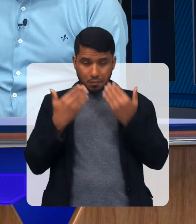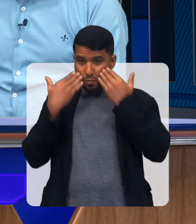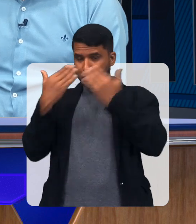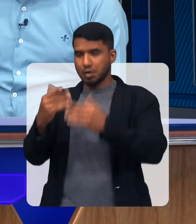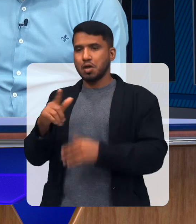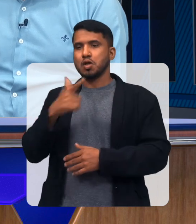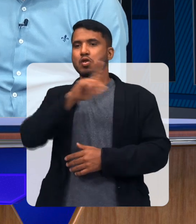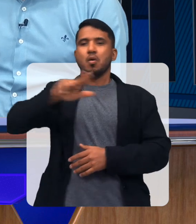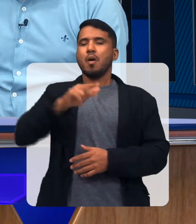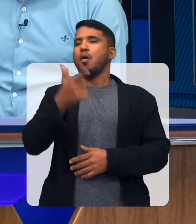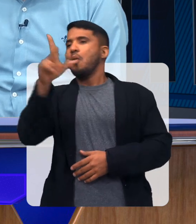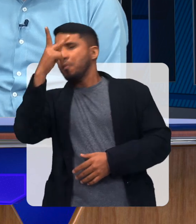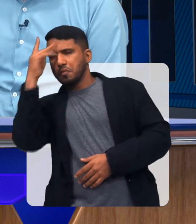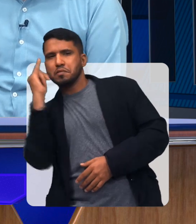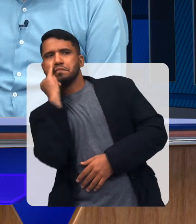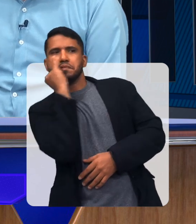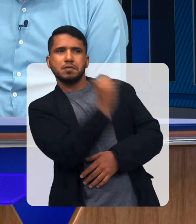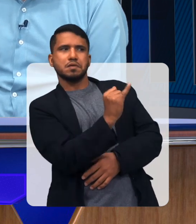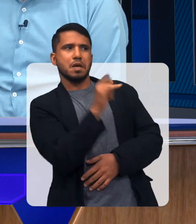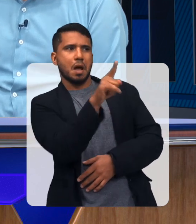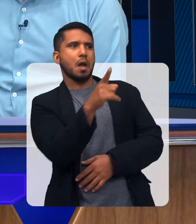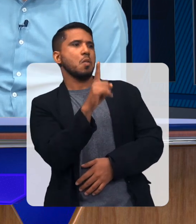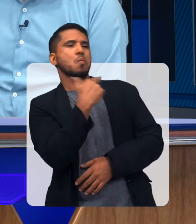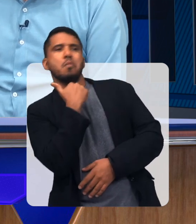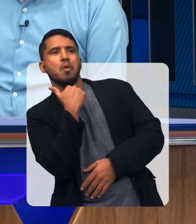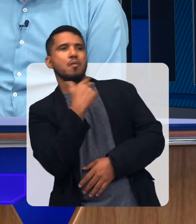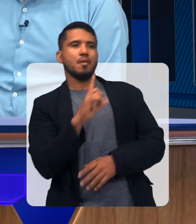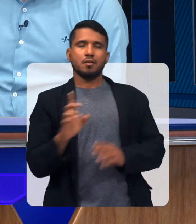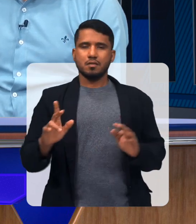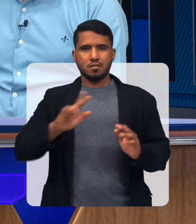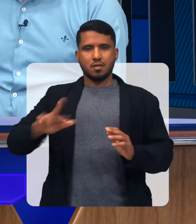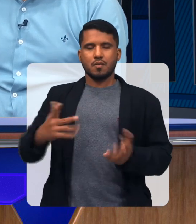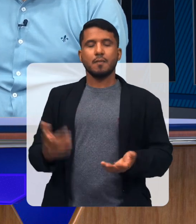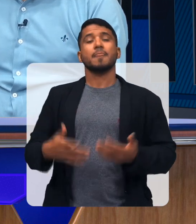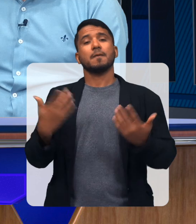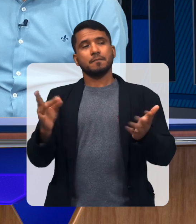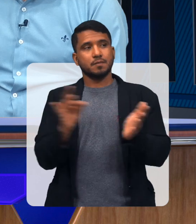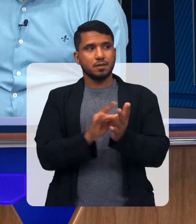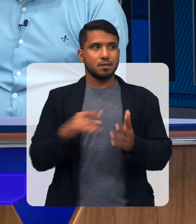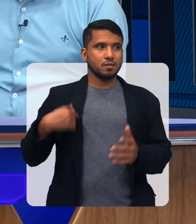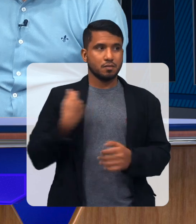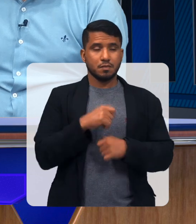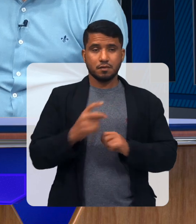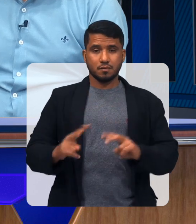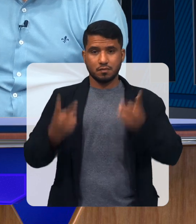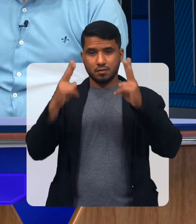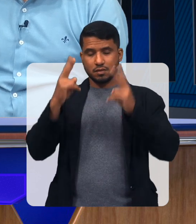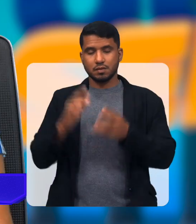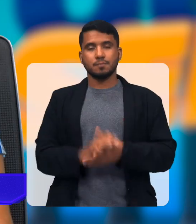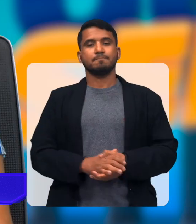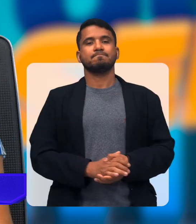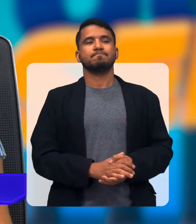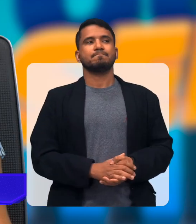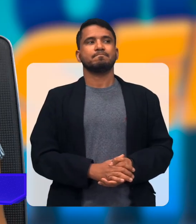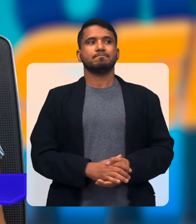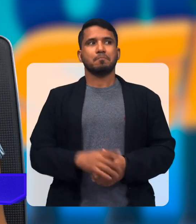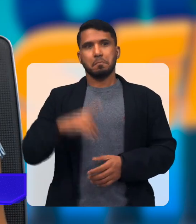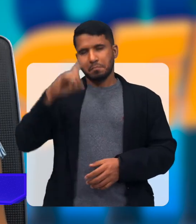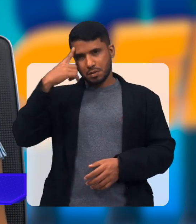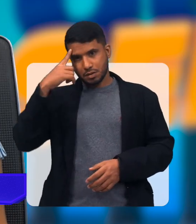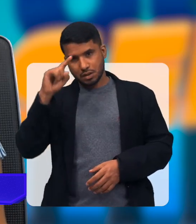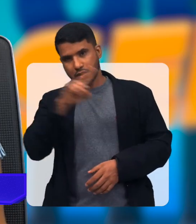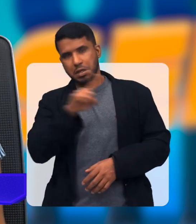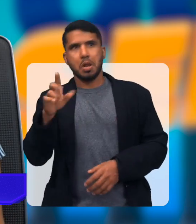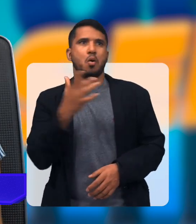Não é o terceiro Não Sim Sim Isso mesmo Então a gente Precisa valorizar Não